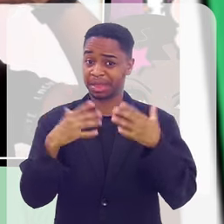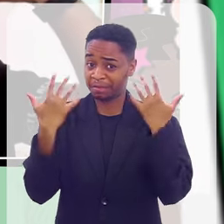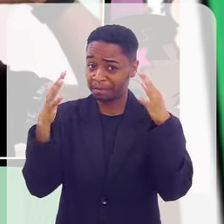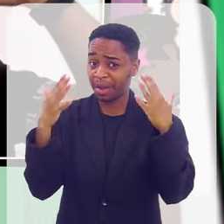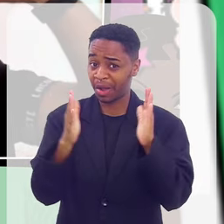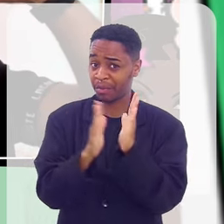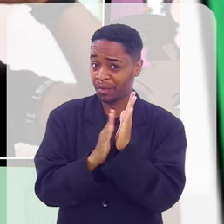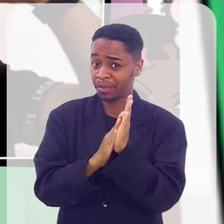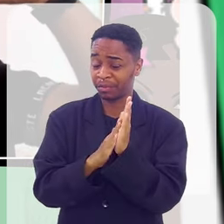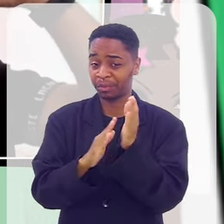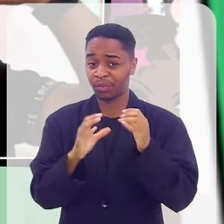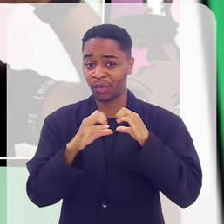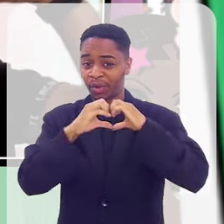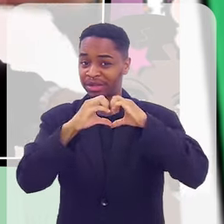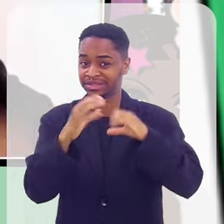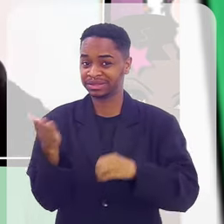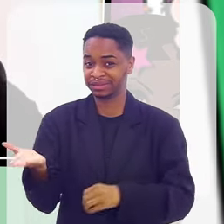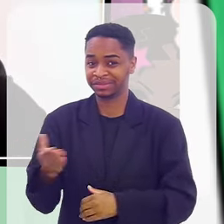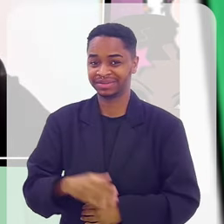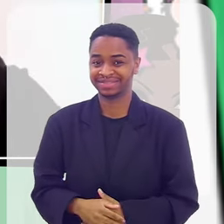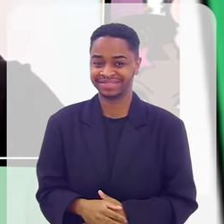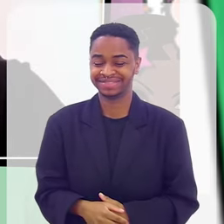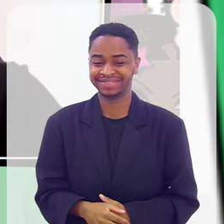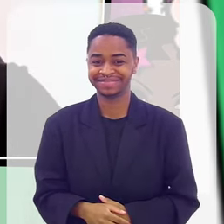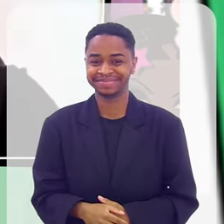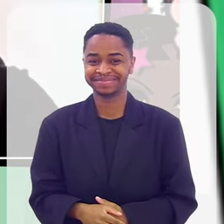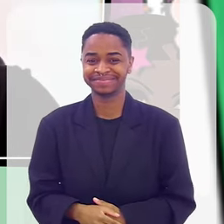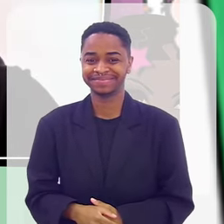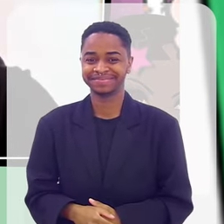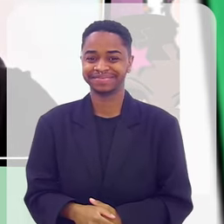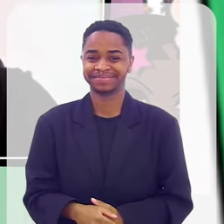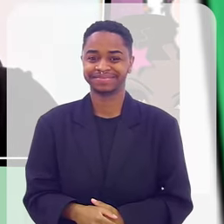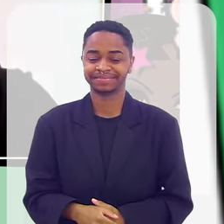Recebeu até palminhas do coraçãozinho do Alexandre, ó.